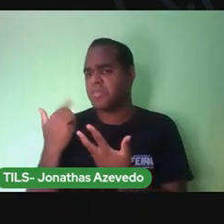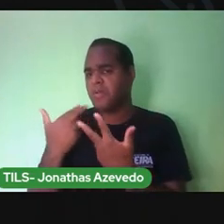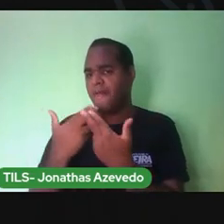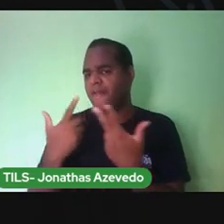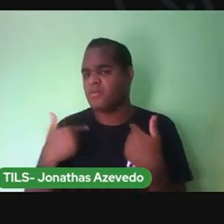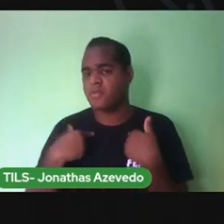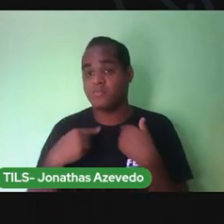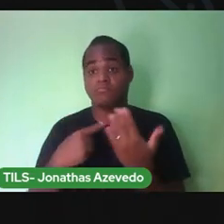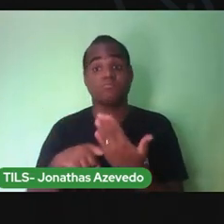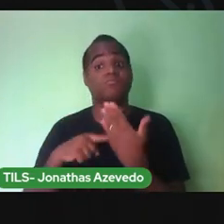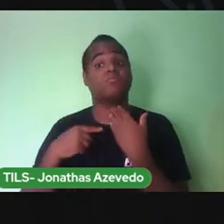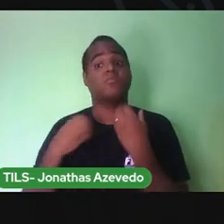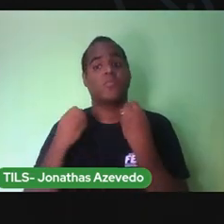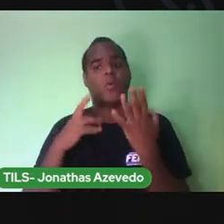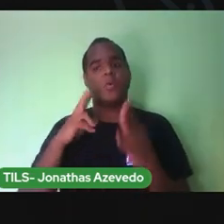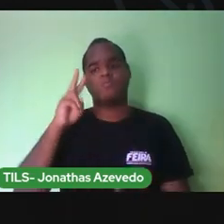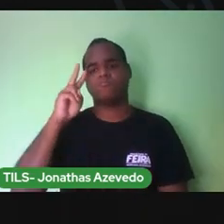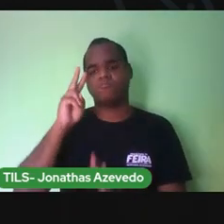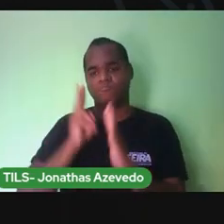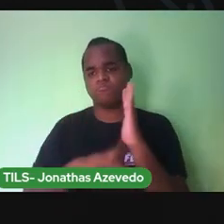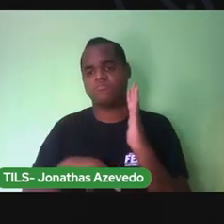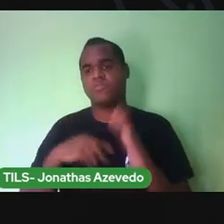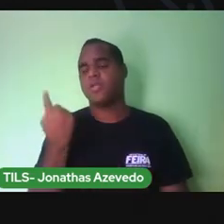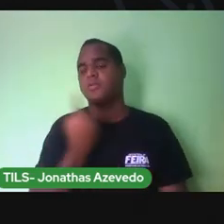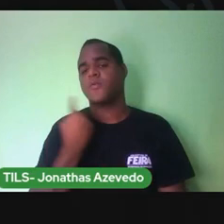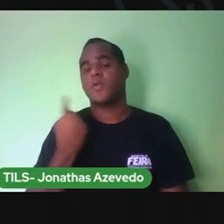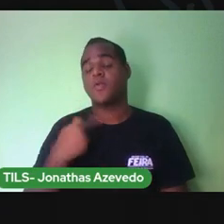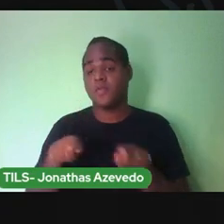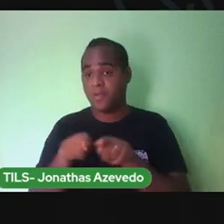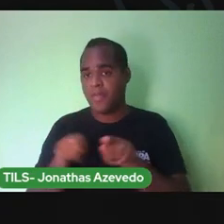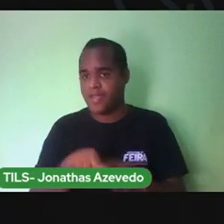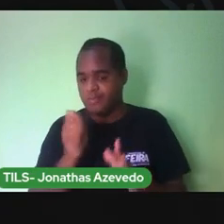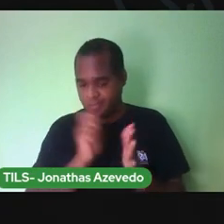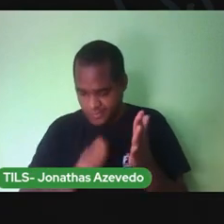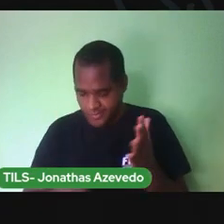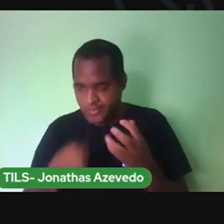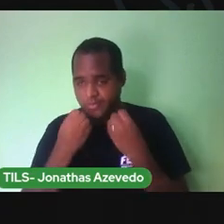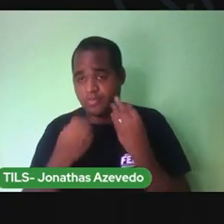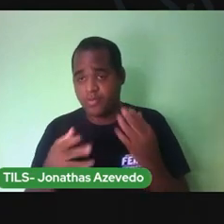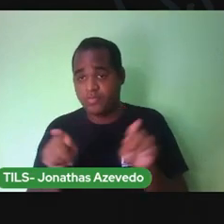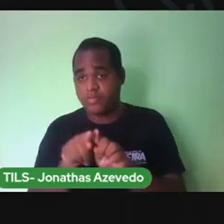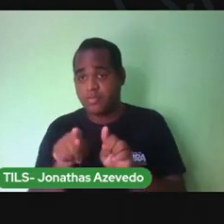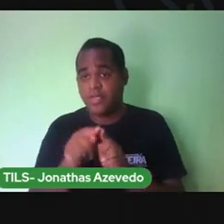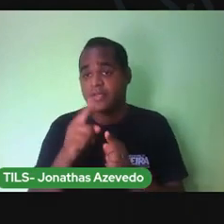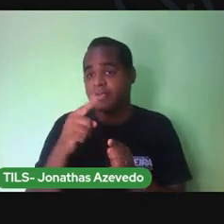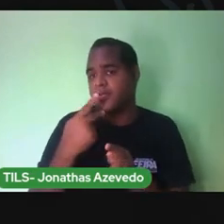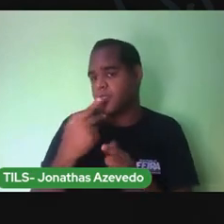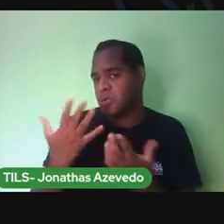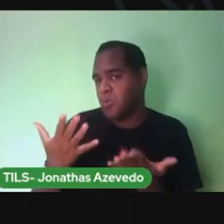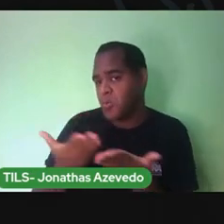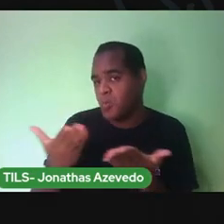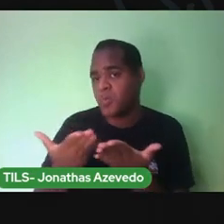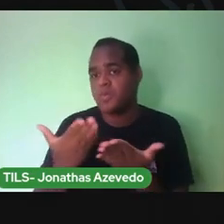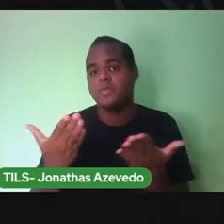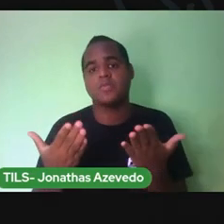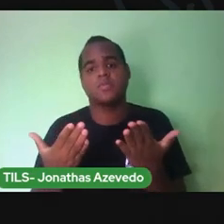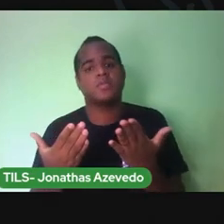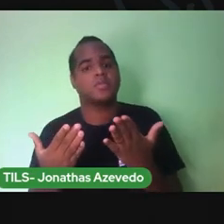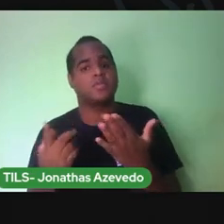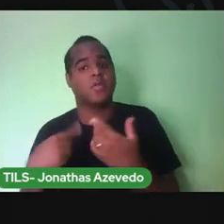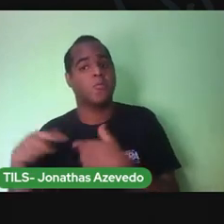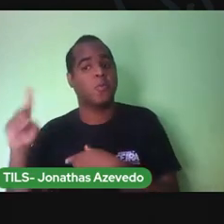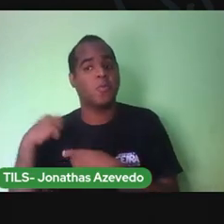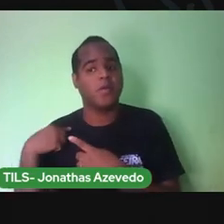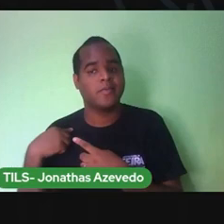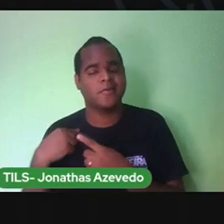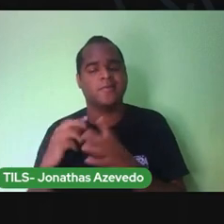ajudaram A ler sozinha E a escrever A atividade de hoje A atividade da outra